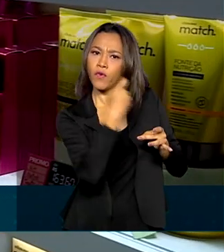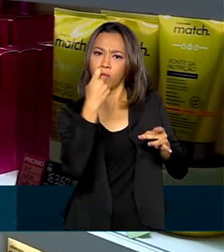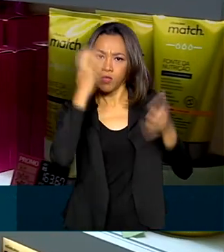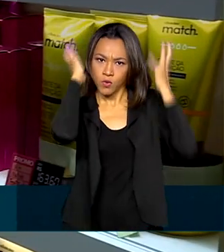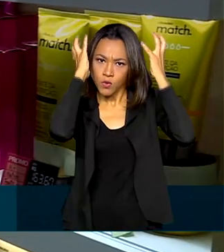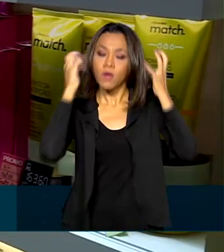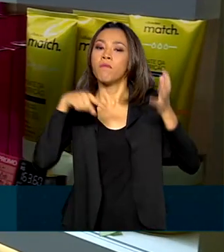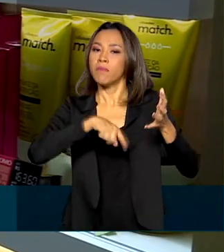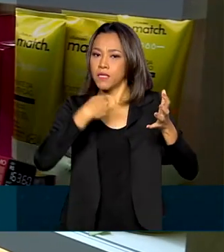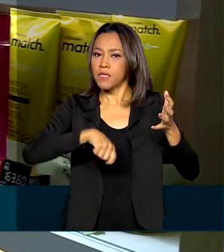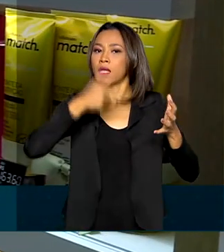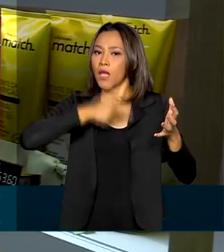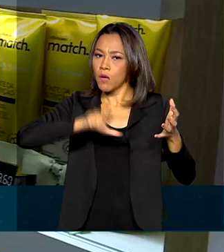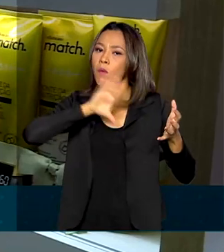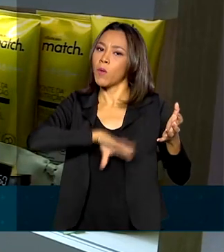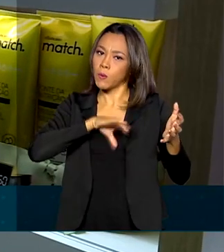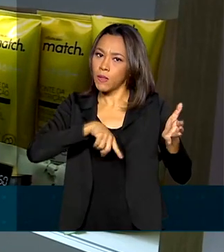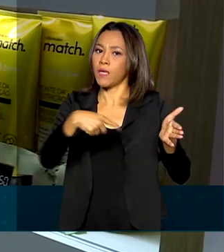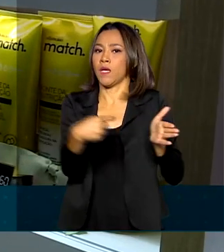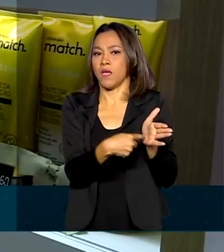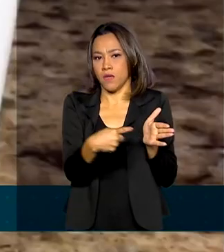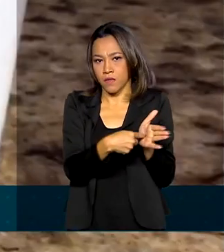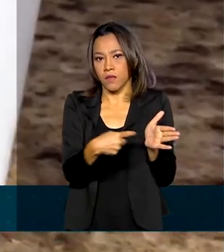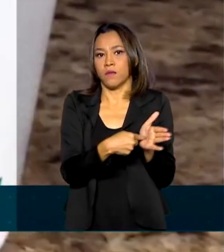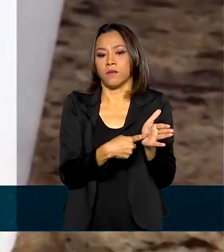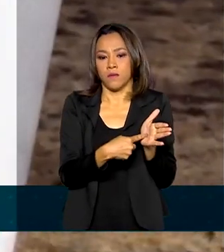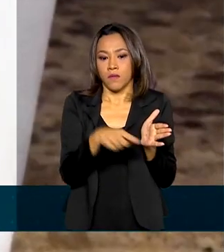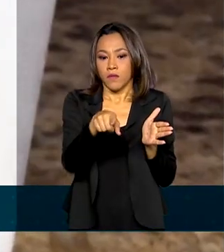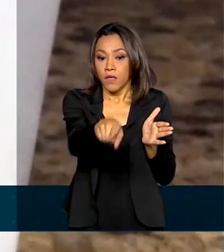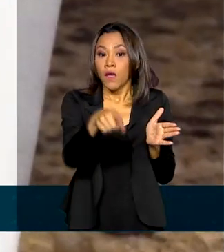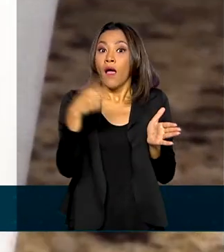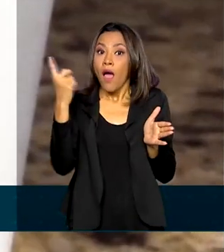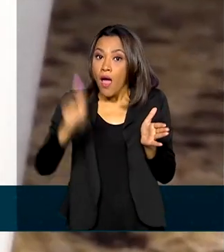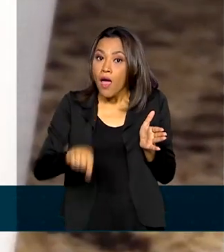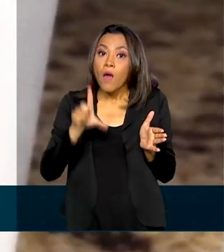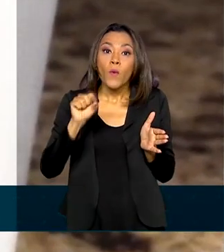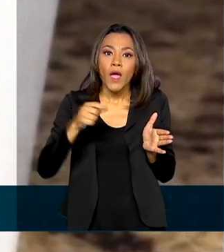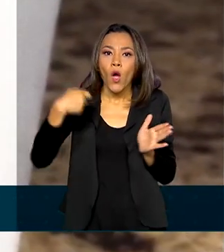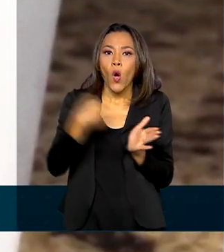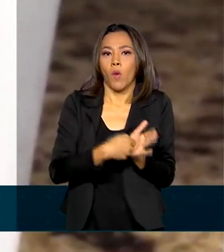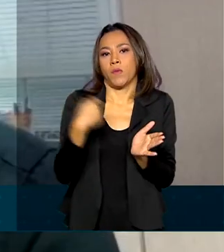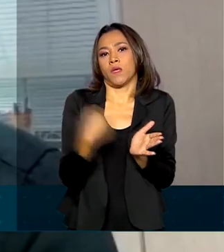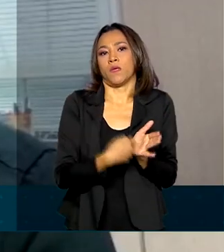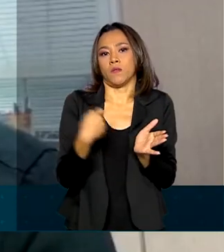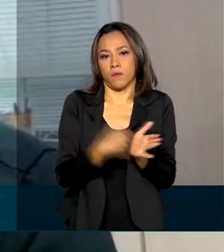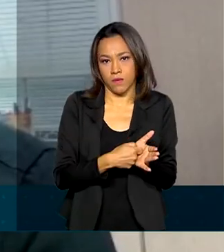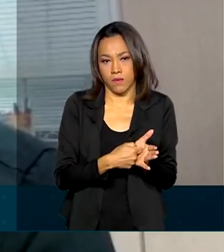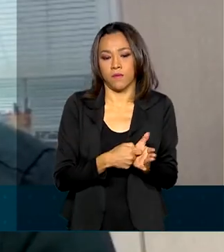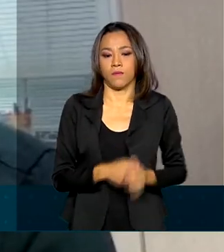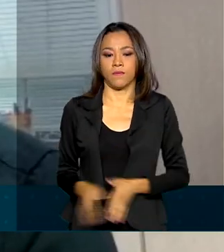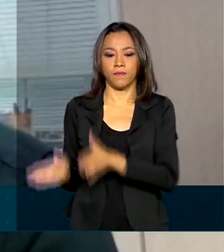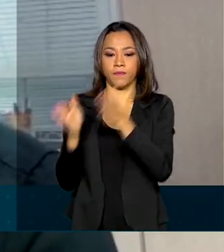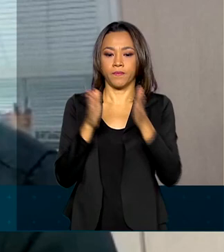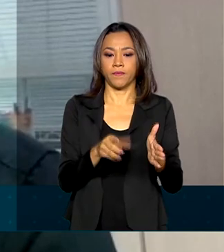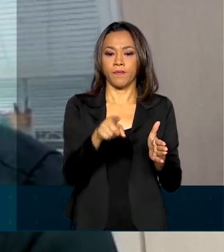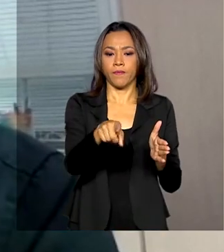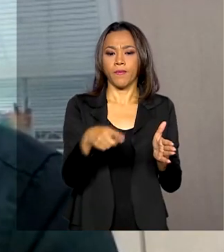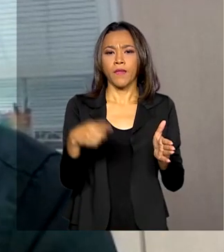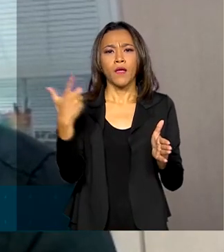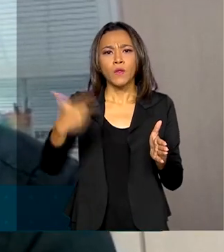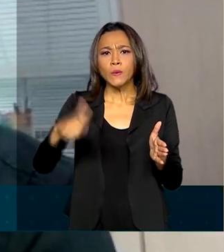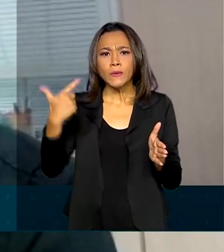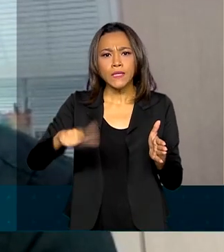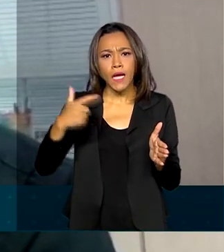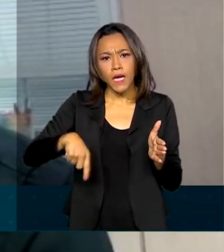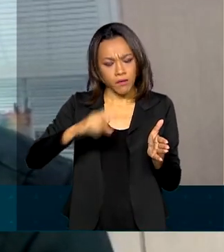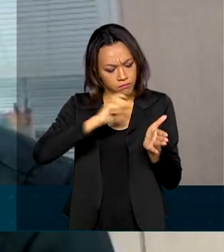portuguesa na rotulagem desses produtos. A medida é obrigatória. Não tendo nenhum ingrediente descrito